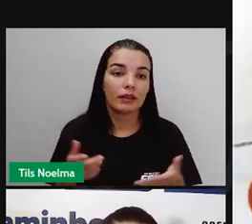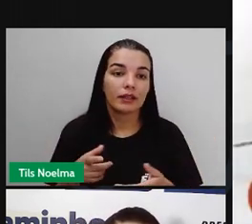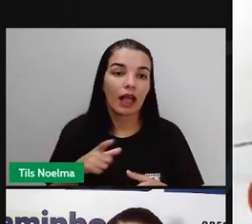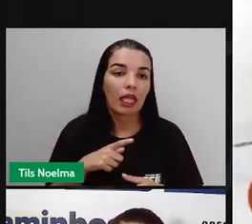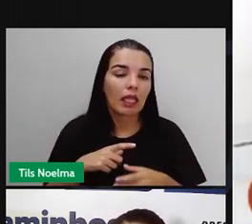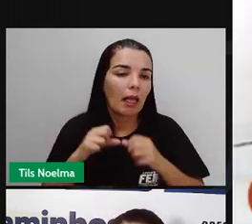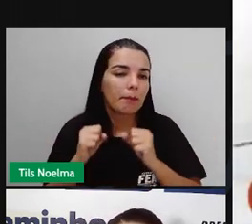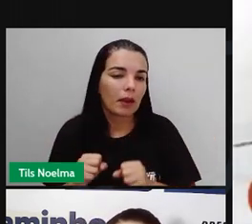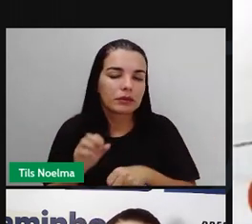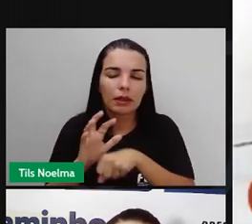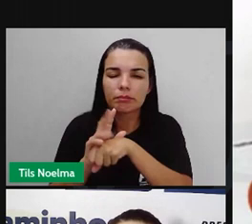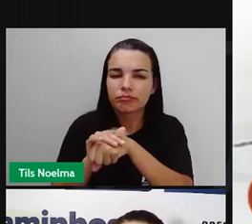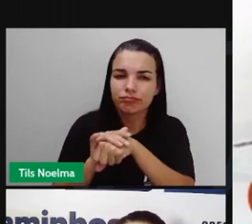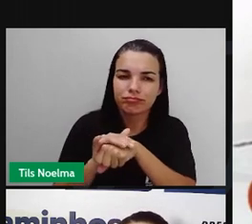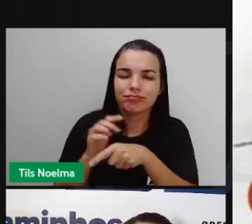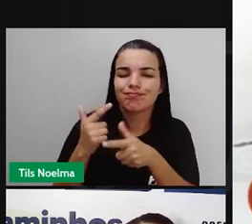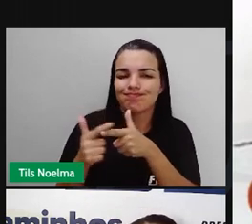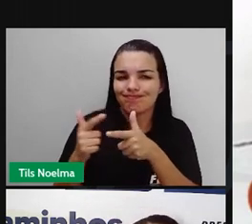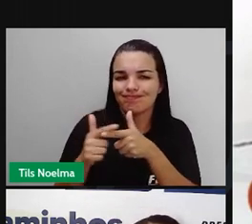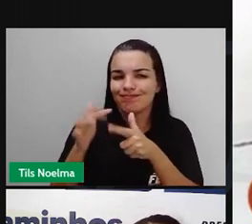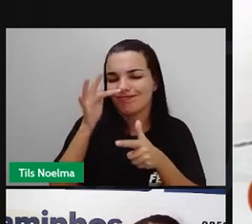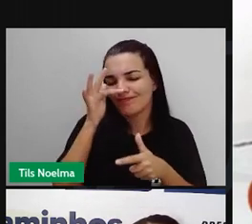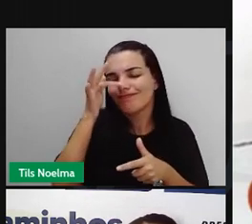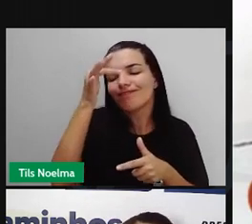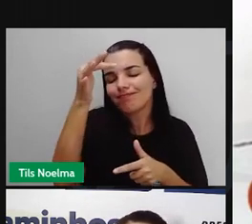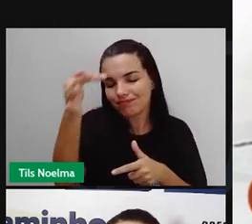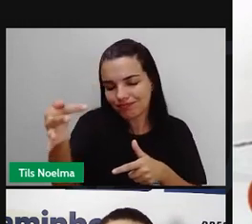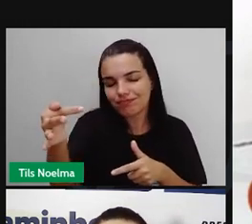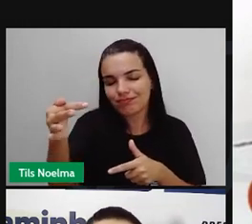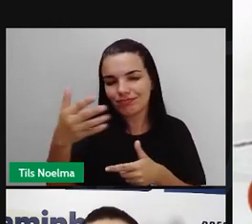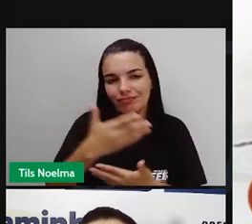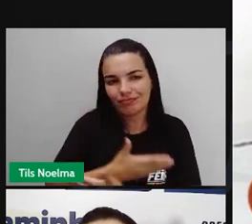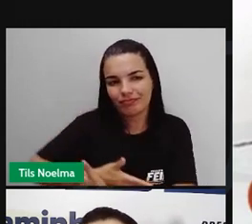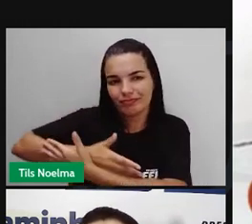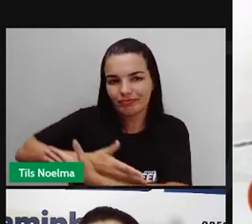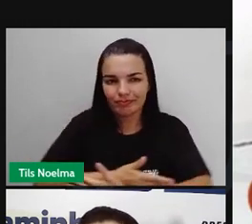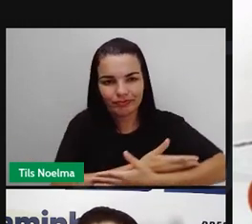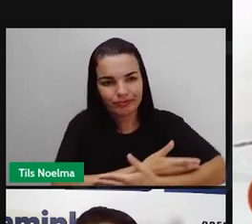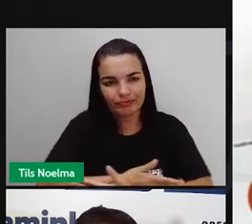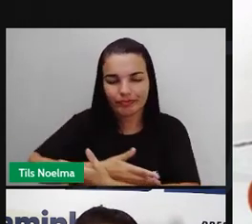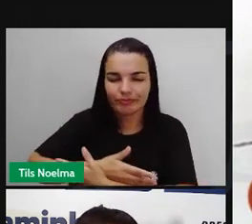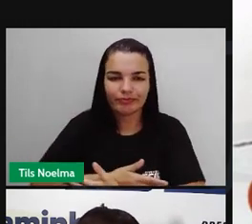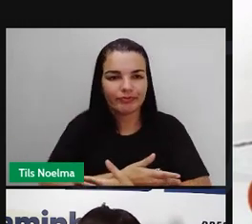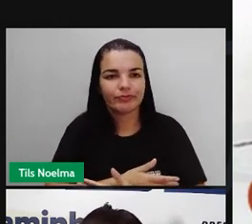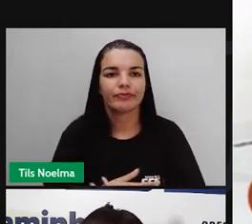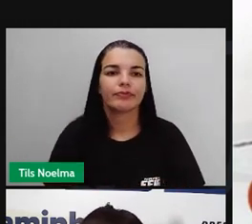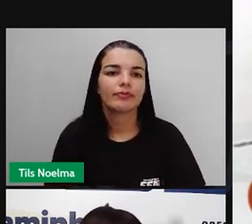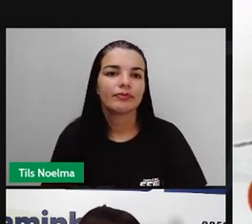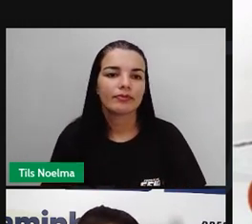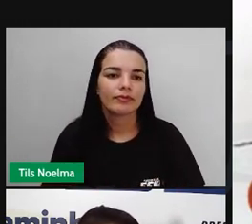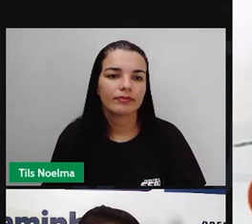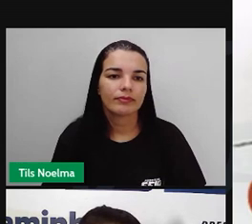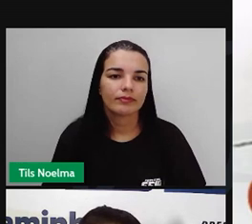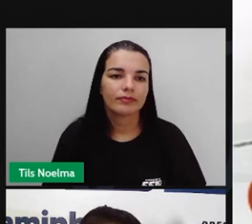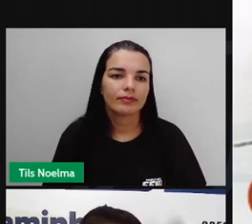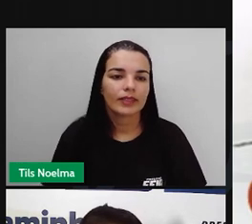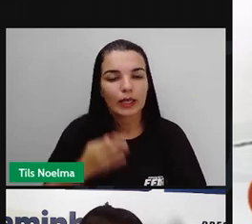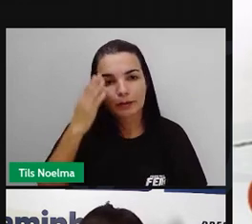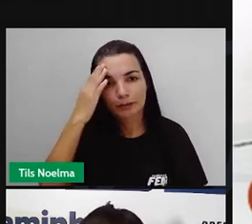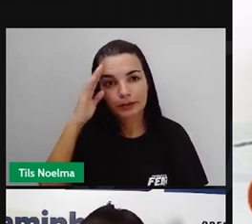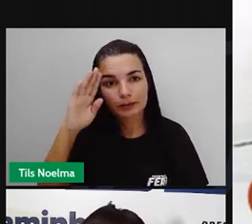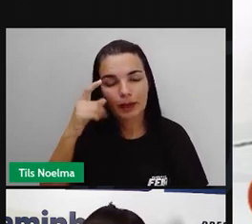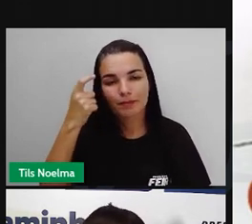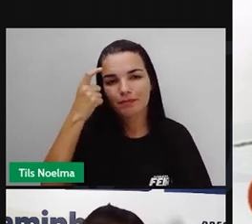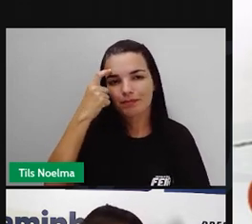muitos transtornos aí ao desenvolvimento deste bebê, principalmente a questão